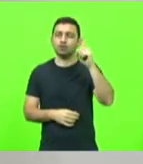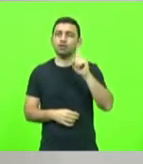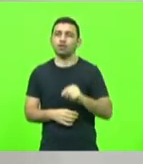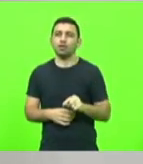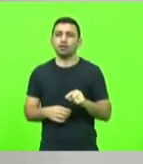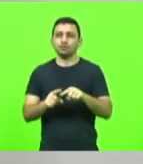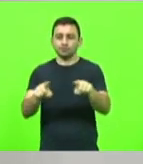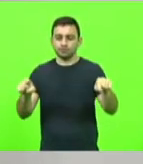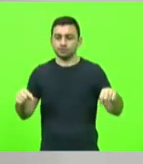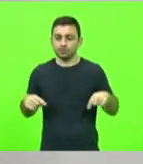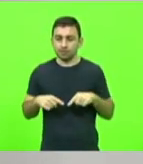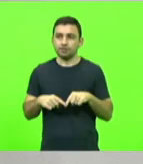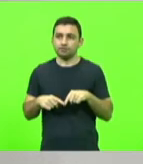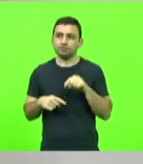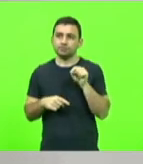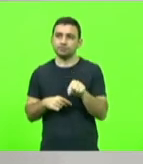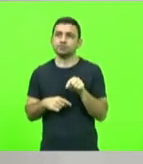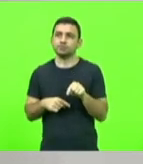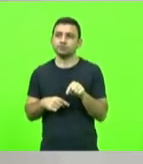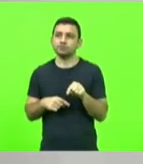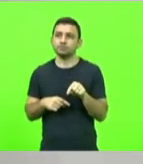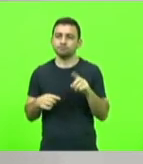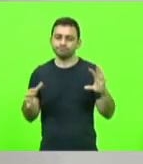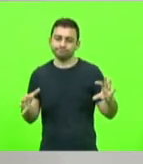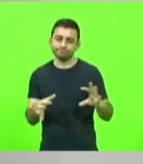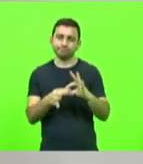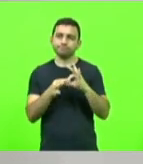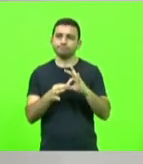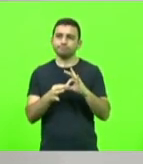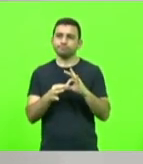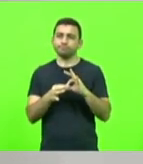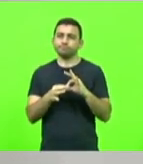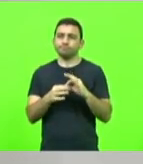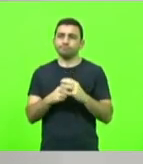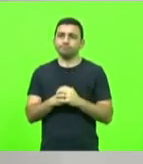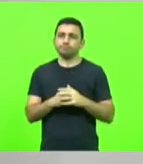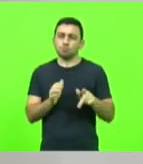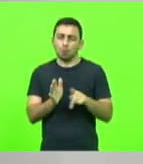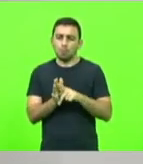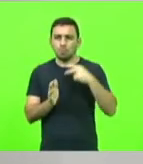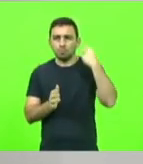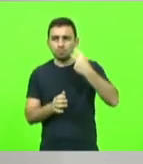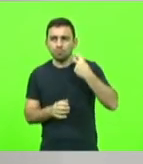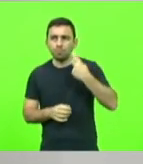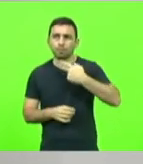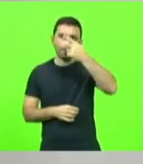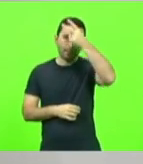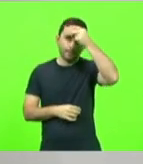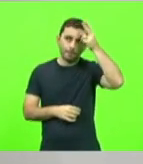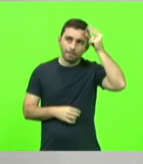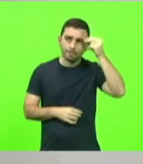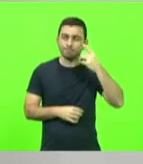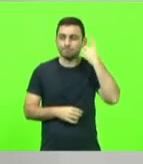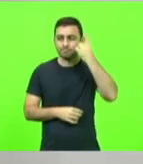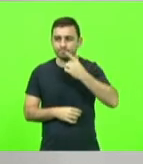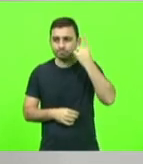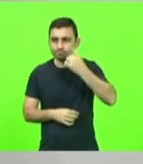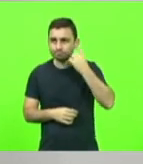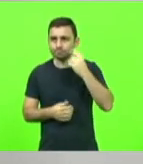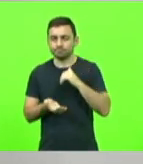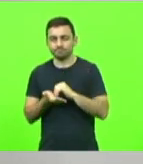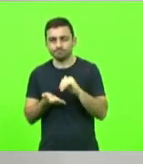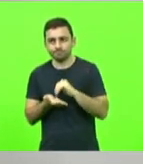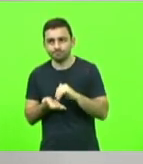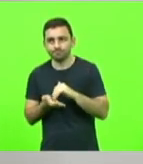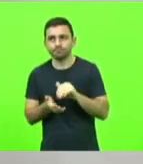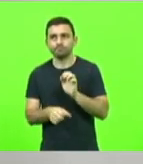sala que faz a ponte de ligação, é um elo de ligação de vereadores, prefeitos, deputados, enfim, de secretários de